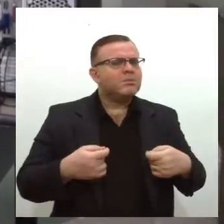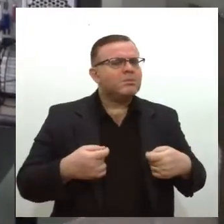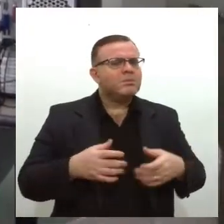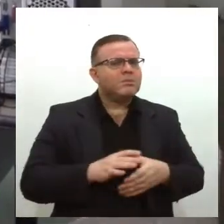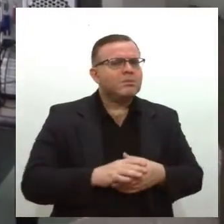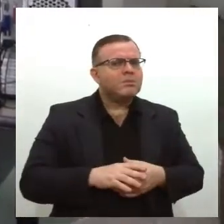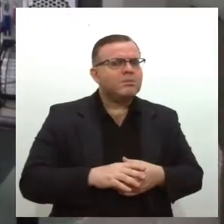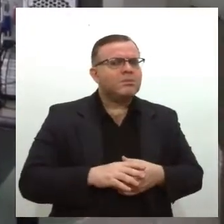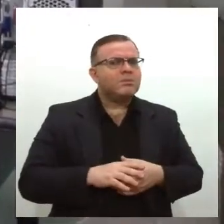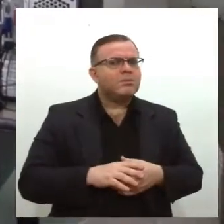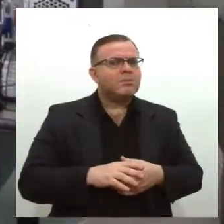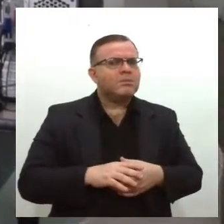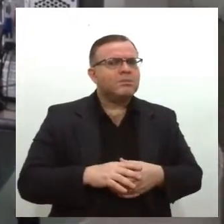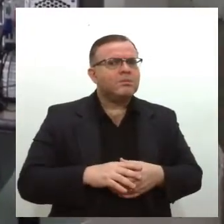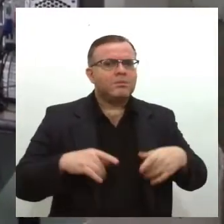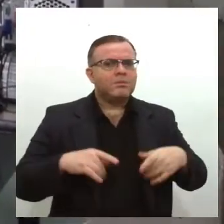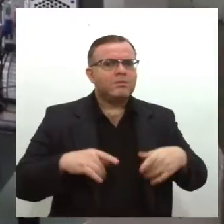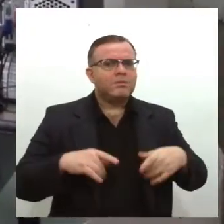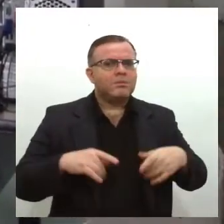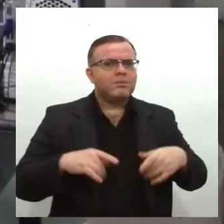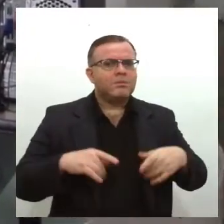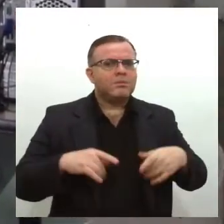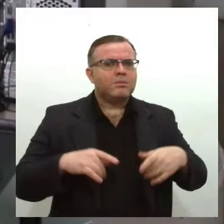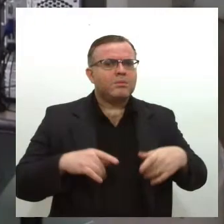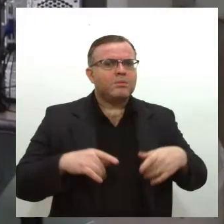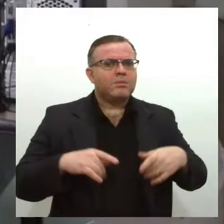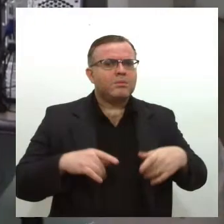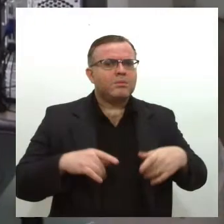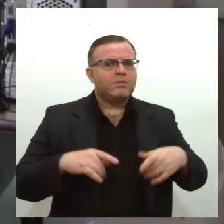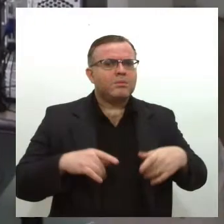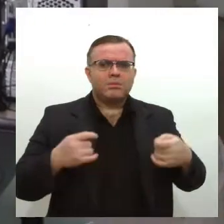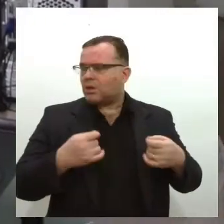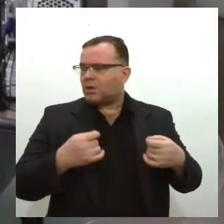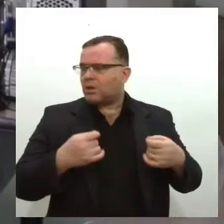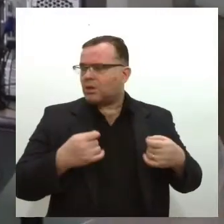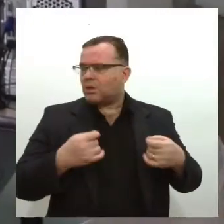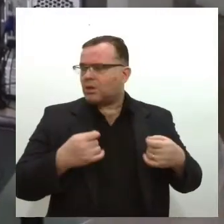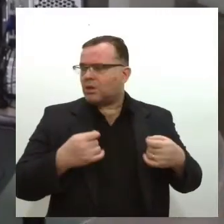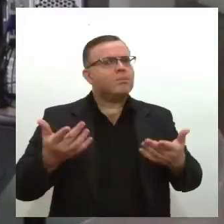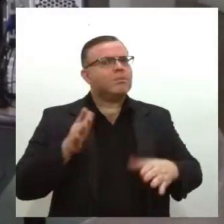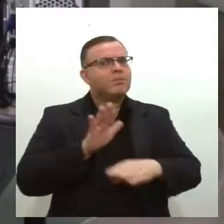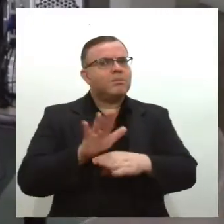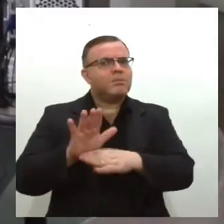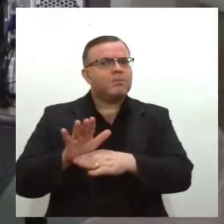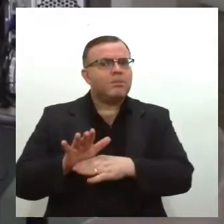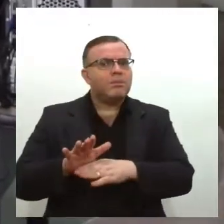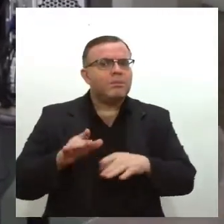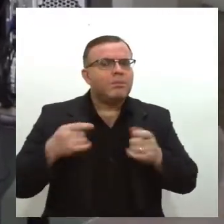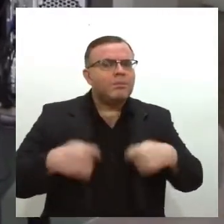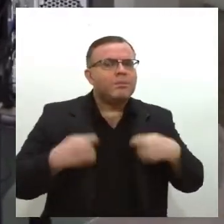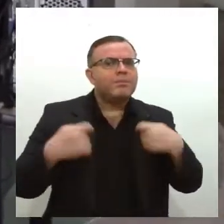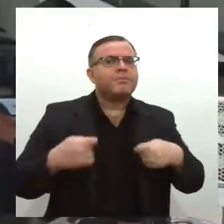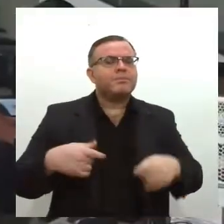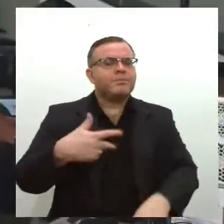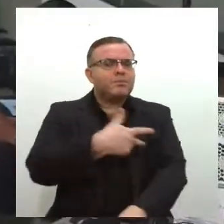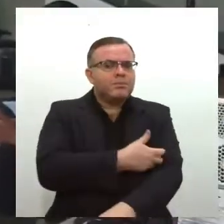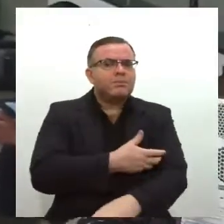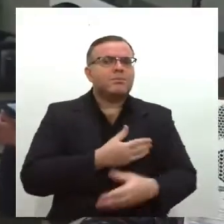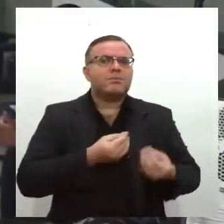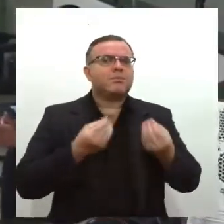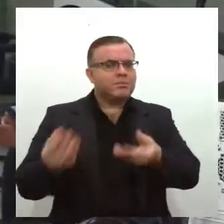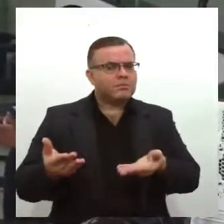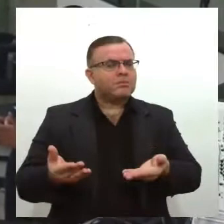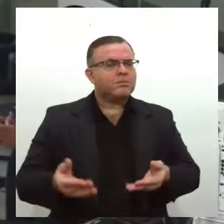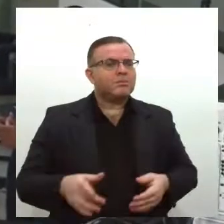que não tem sangue para você, então é um ato que é necessário, todo mundo tem que fazer e não demora tanto. Sueli